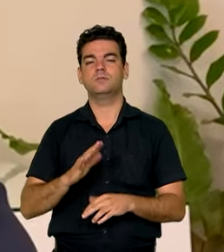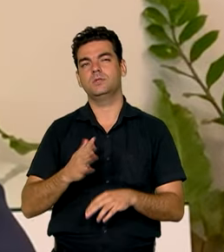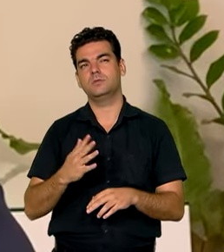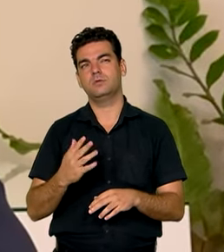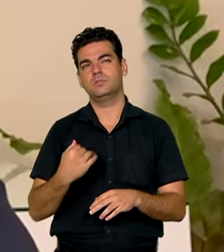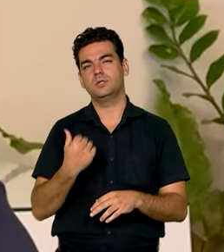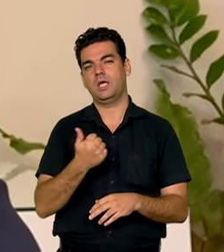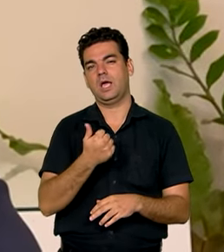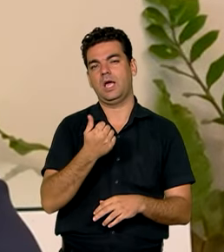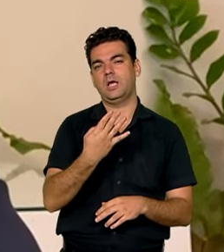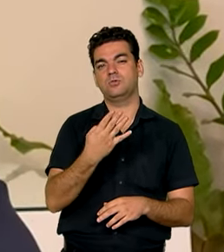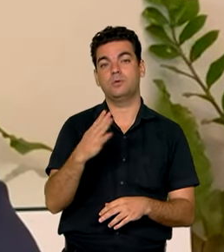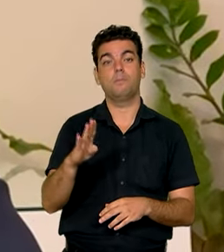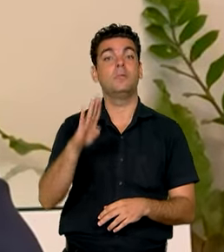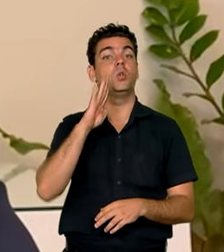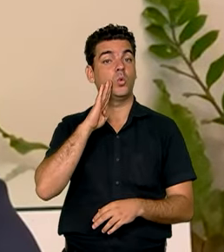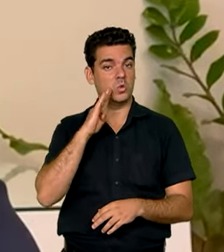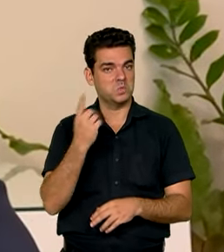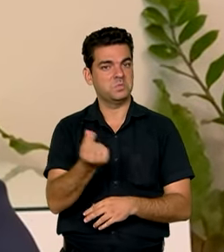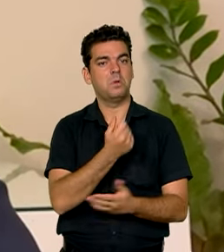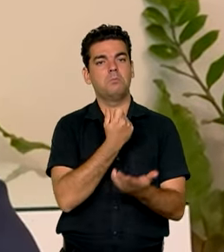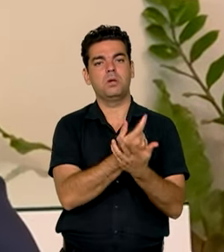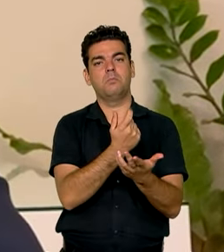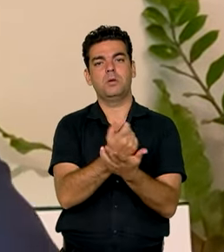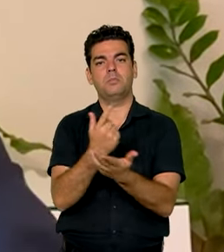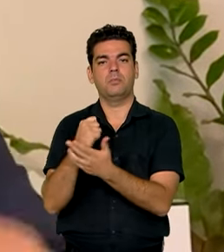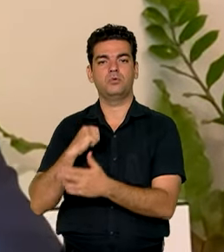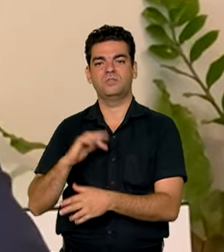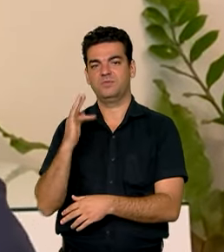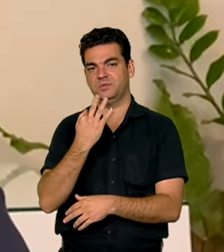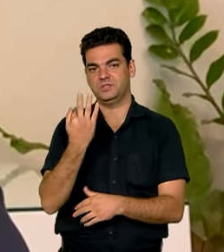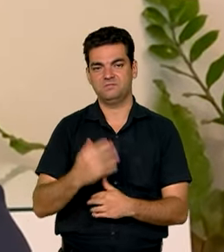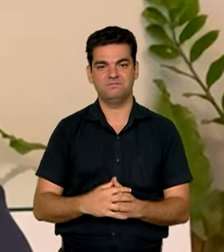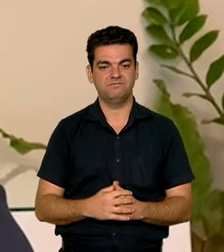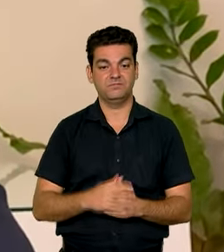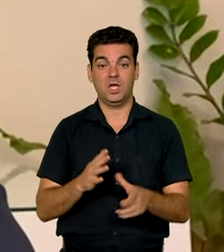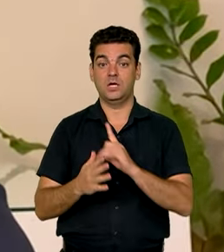cerca de 14 bilhões de reais pagando o Bolsa Família antes do Natal.